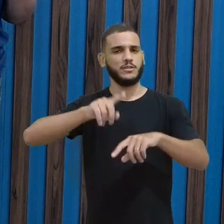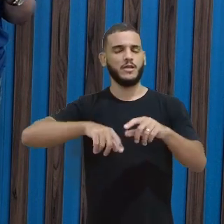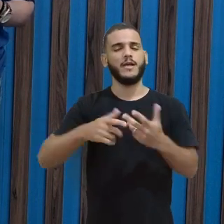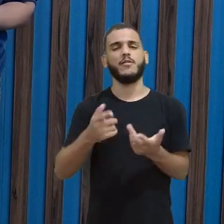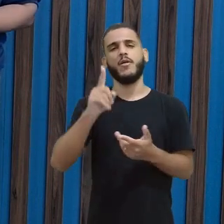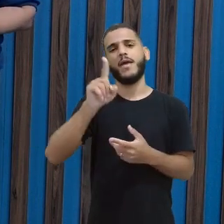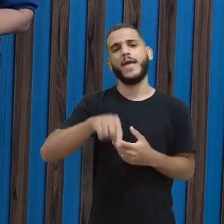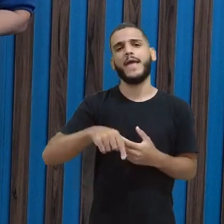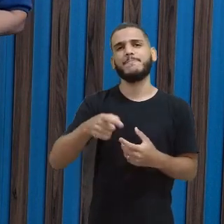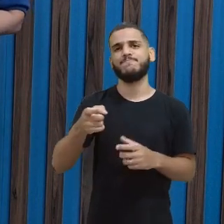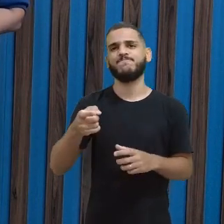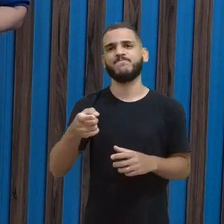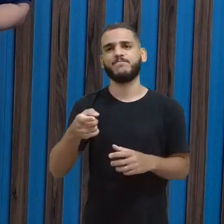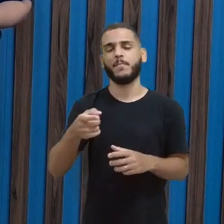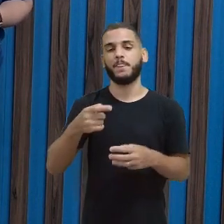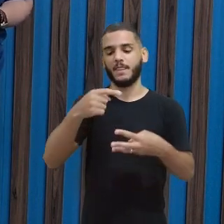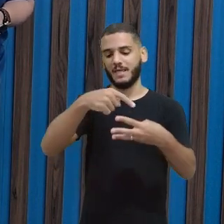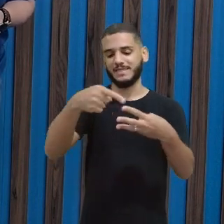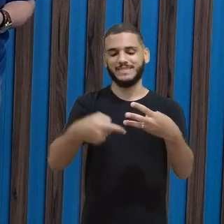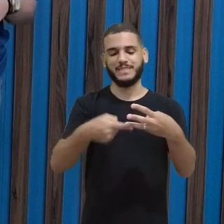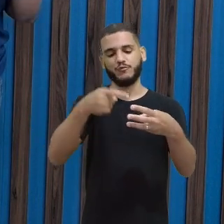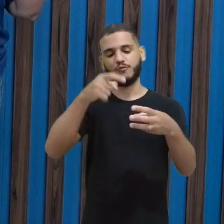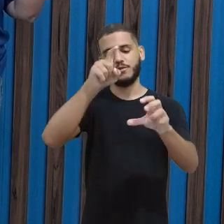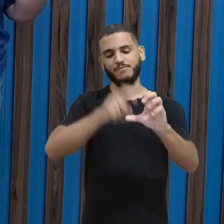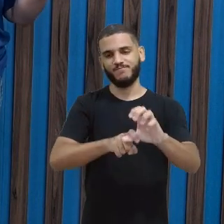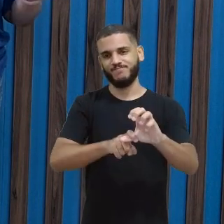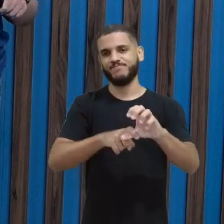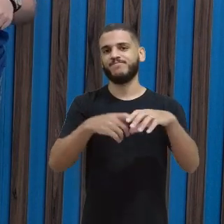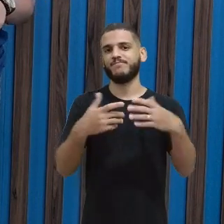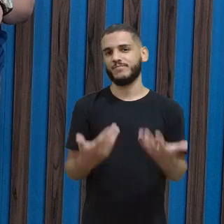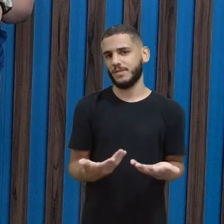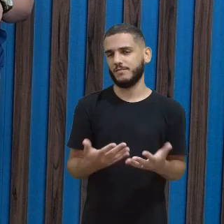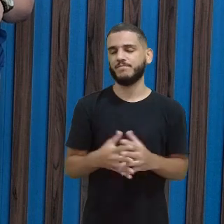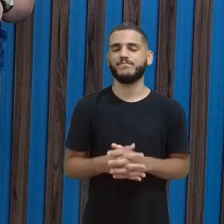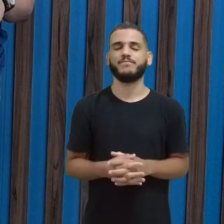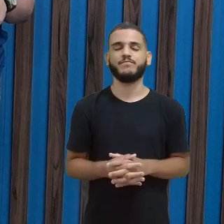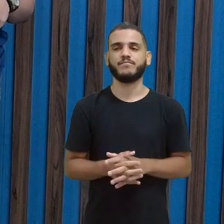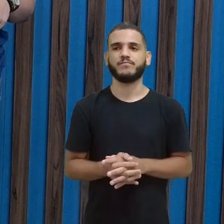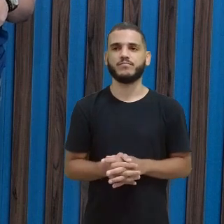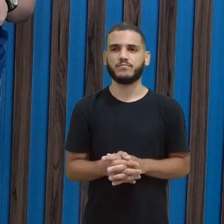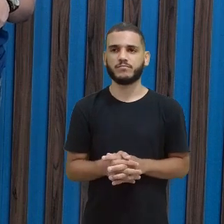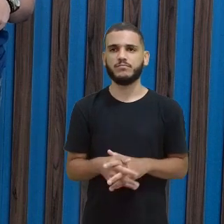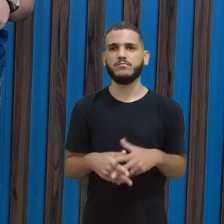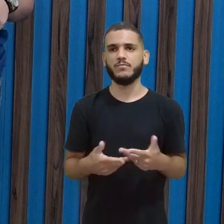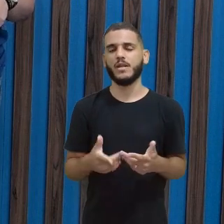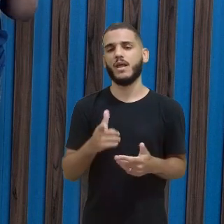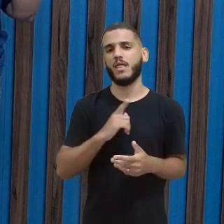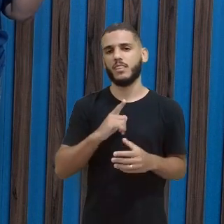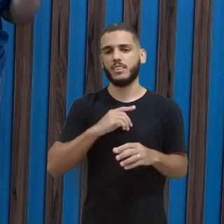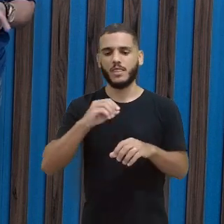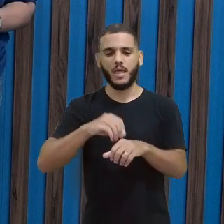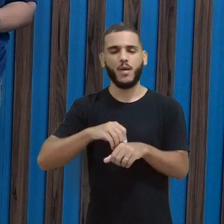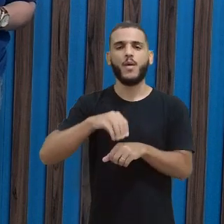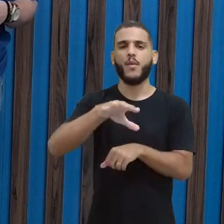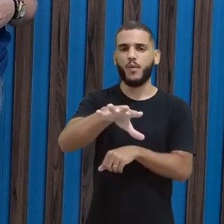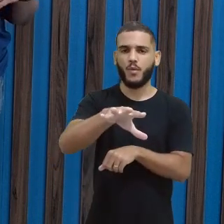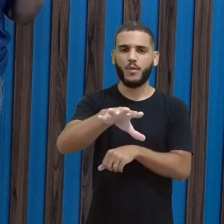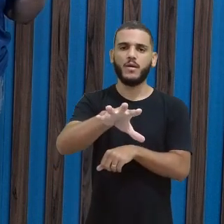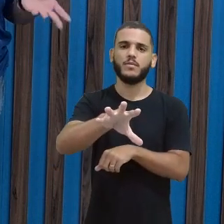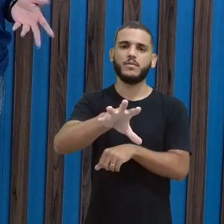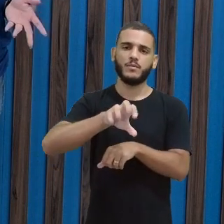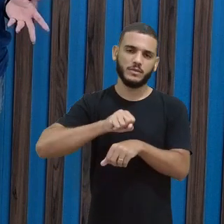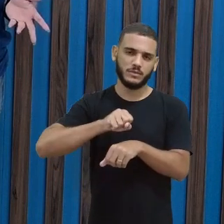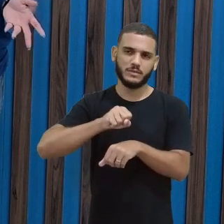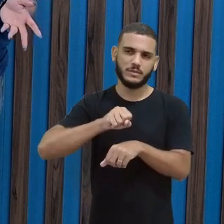ser dependente disso aqui, ó. Do que que acontece? Reflete? Vai ocorrer a refração? Vai ocorrer uma absorção?